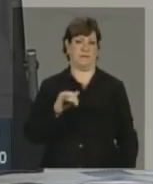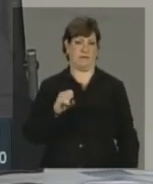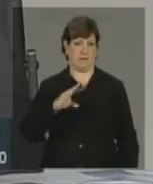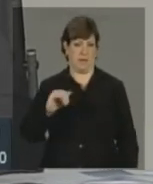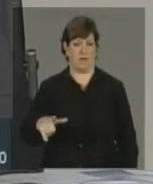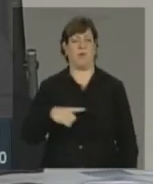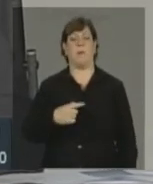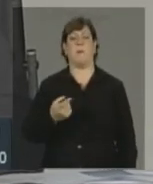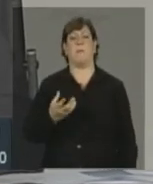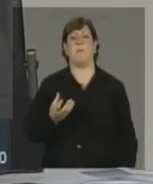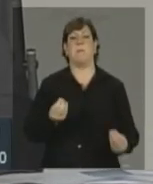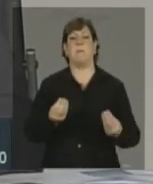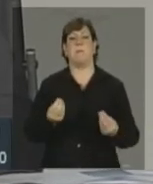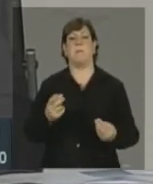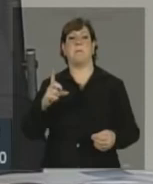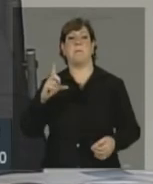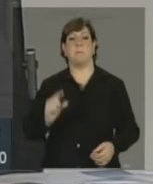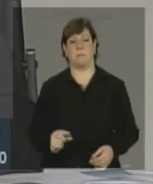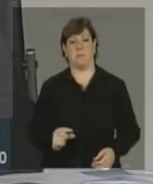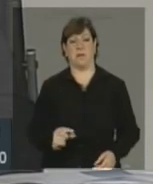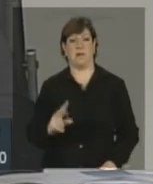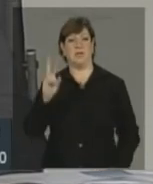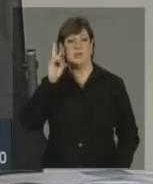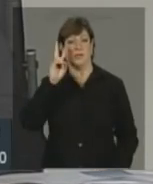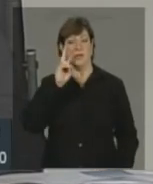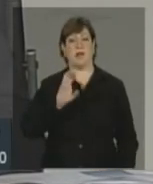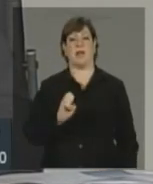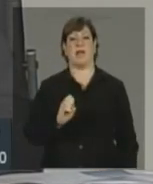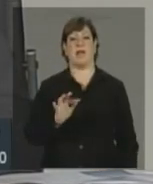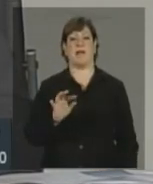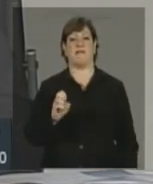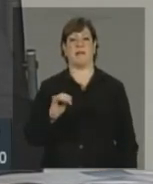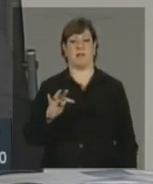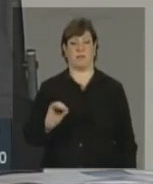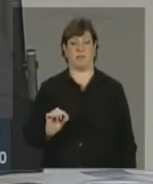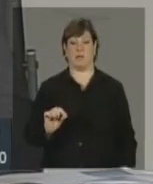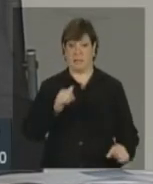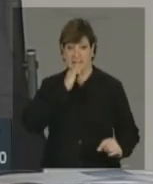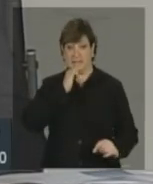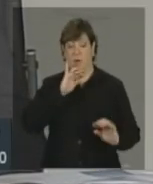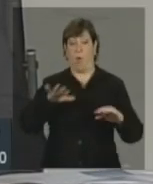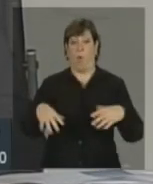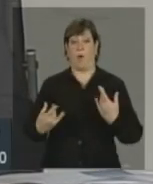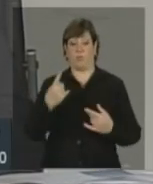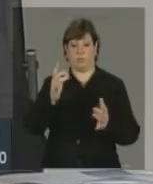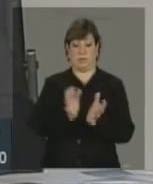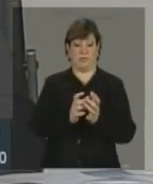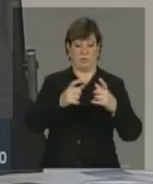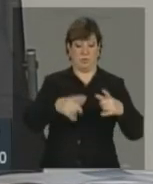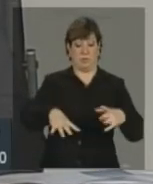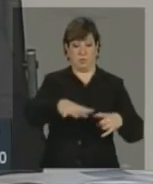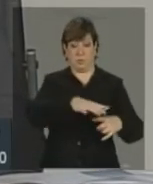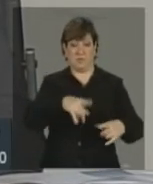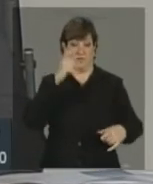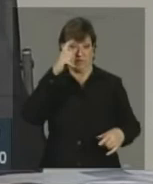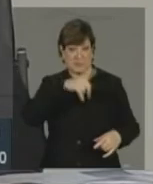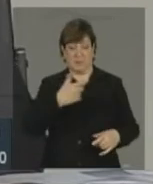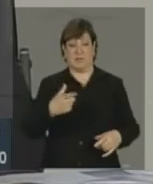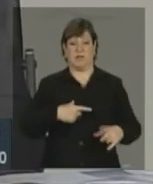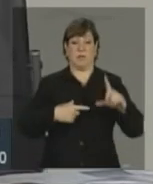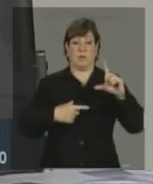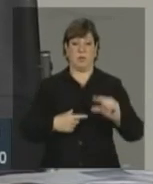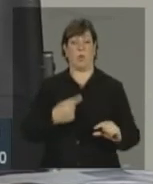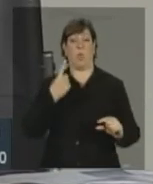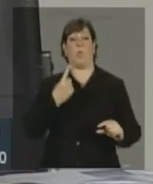muito pequeno em termos de efeito. Quando, por exemplo, um setor está em dificuldade e você reduz um dos